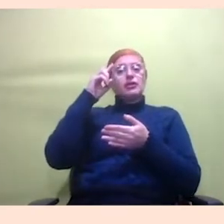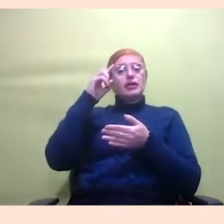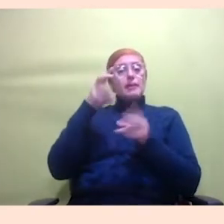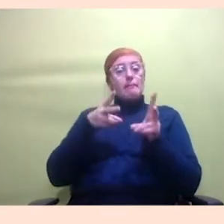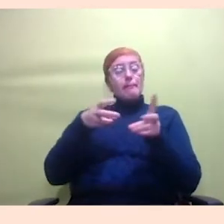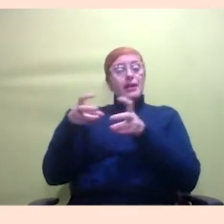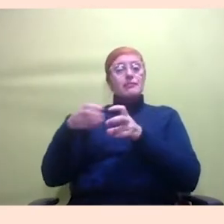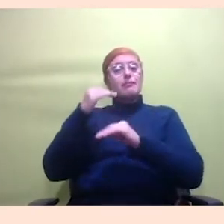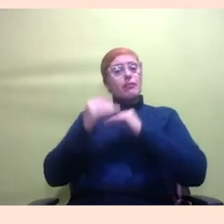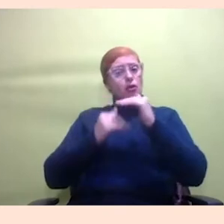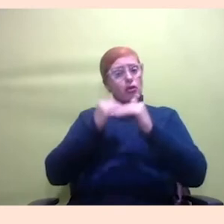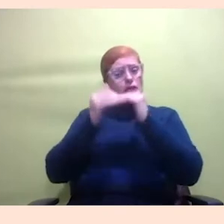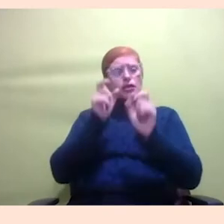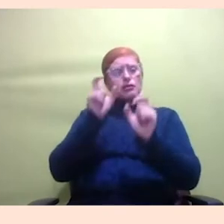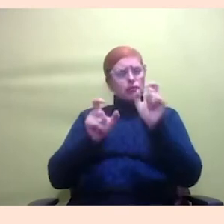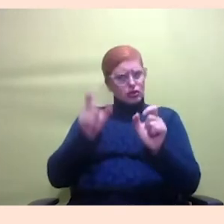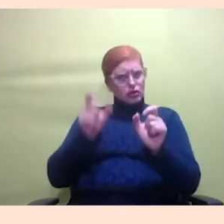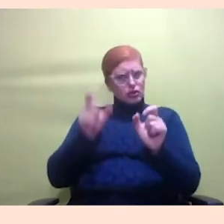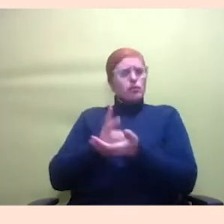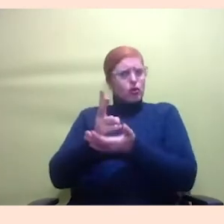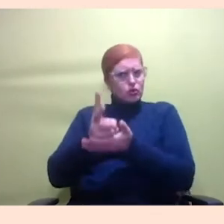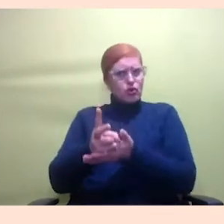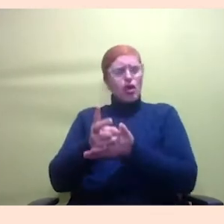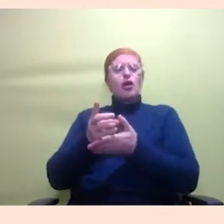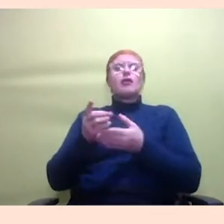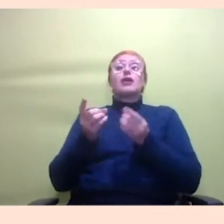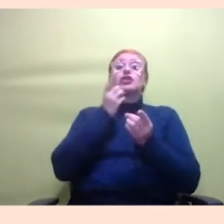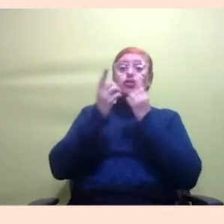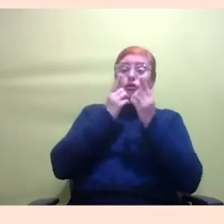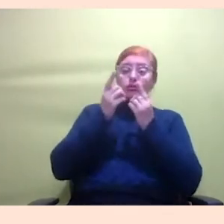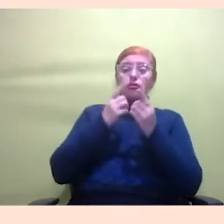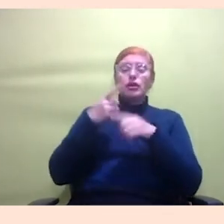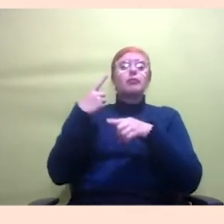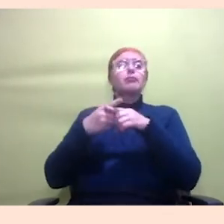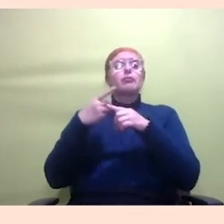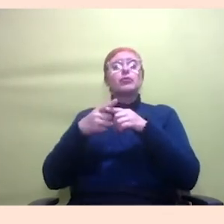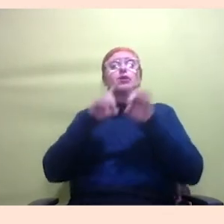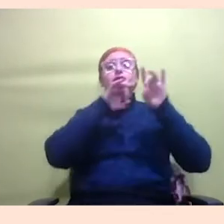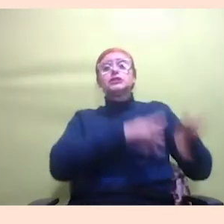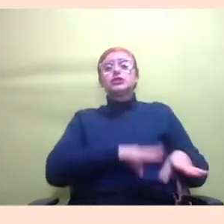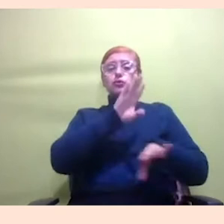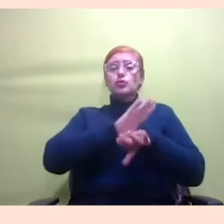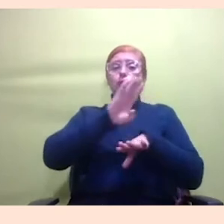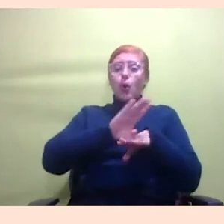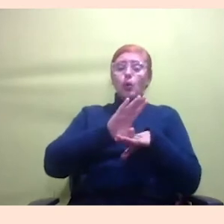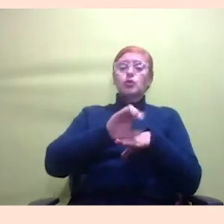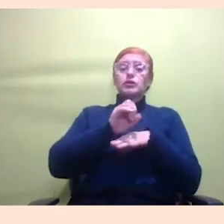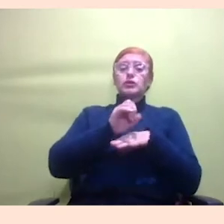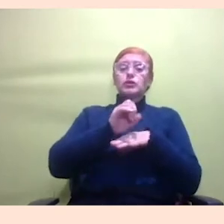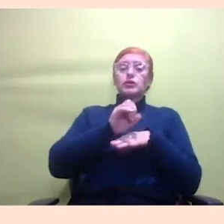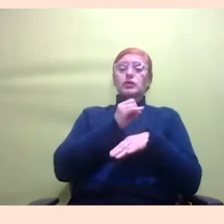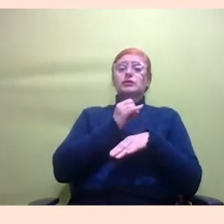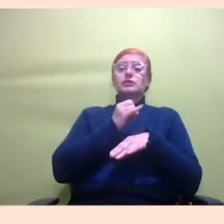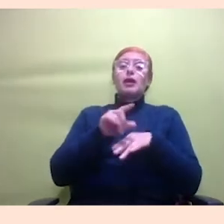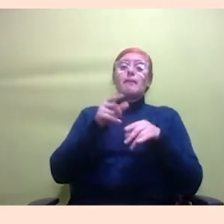até mesmo para poder dialogar sobre essa perspectiva da evasão quando você vê que essa pessoa está interagindo na perspectiva ou nos chats ou na